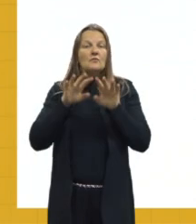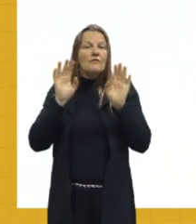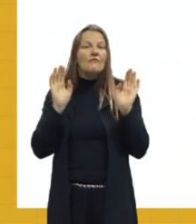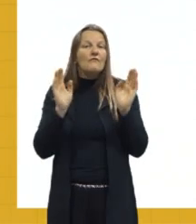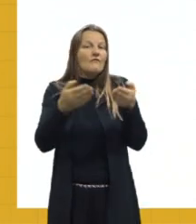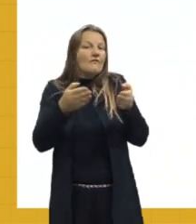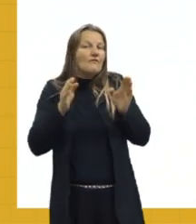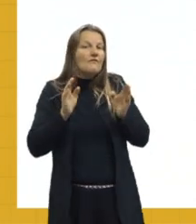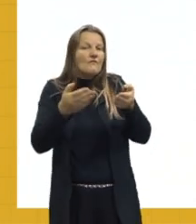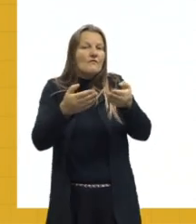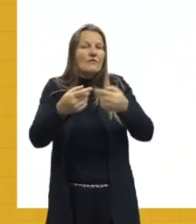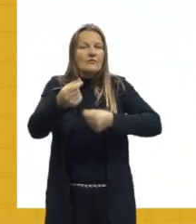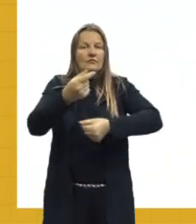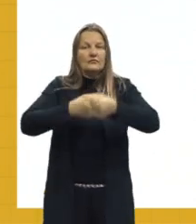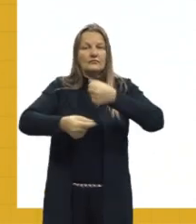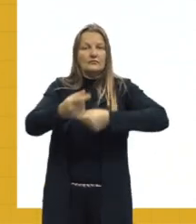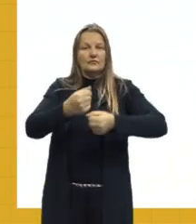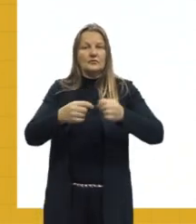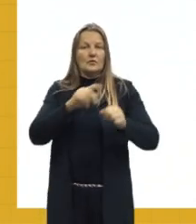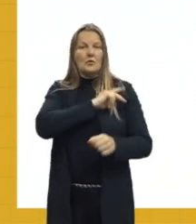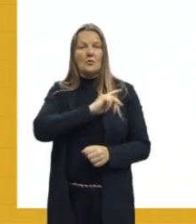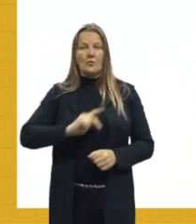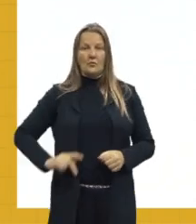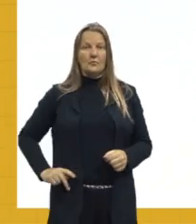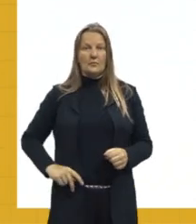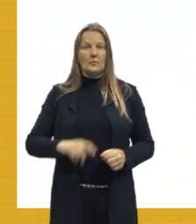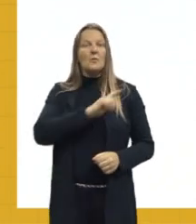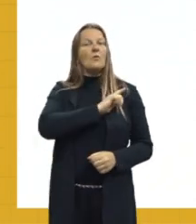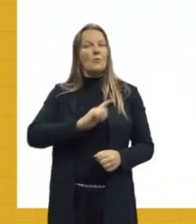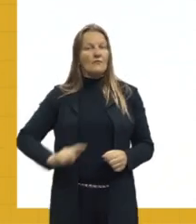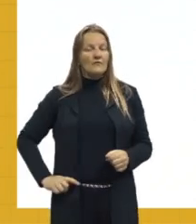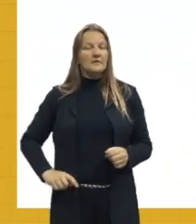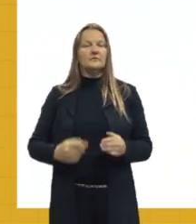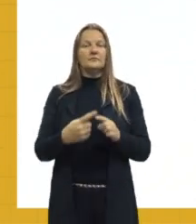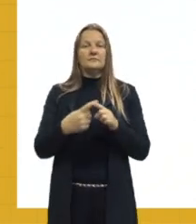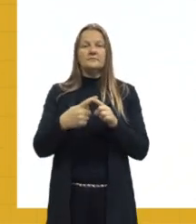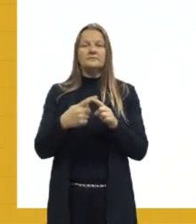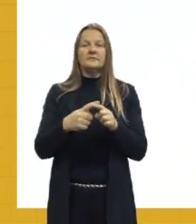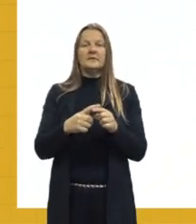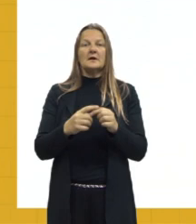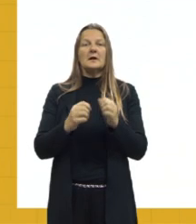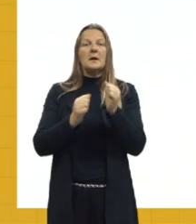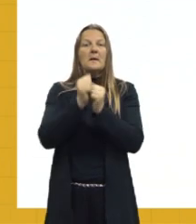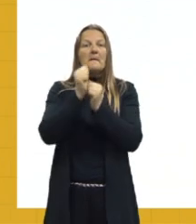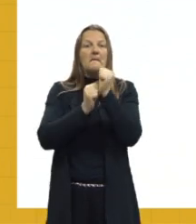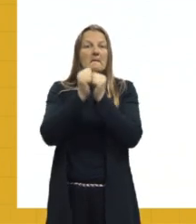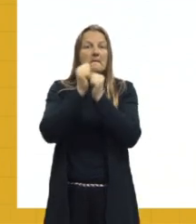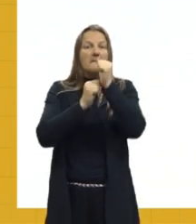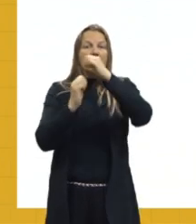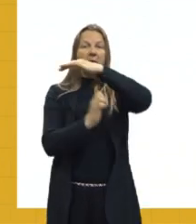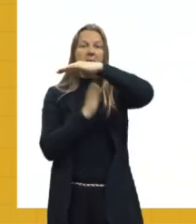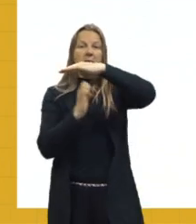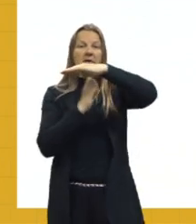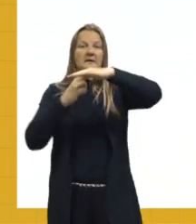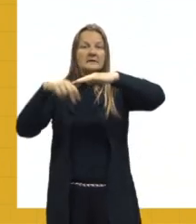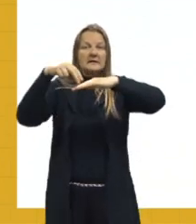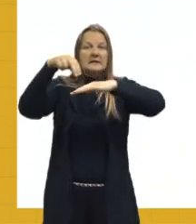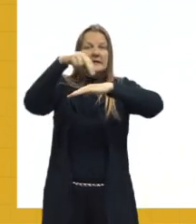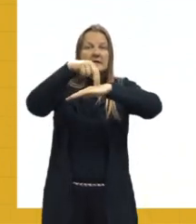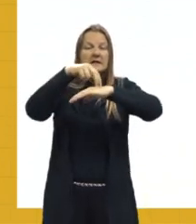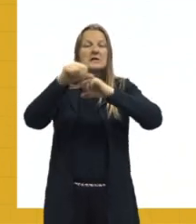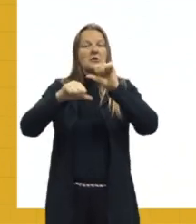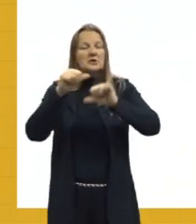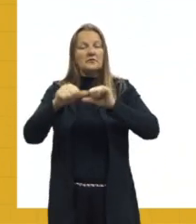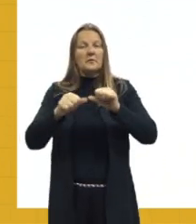economia ligada ao governo, tanto é que ele nacionaliza uma empresa, a empresa chamada Vicentim, ela é